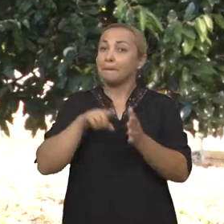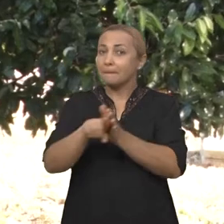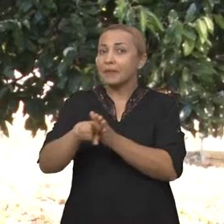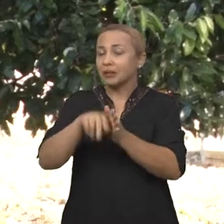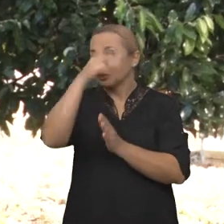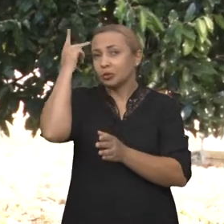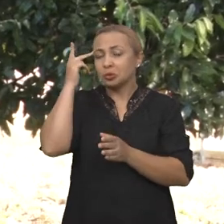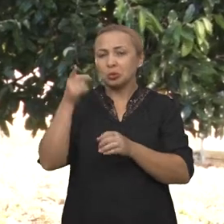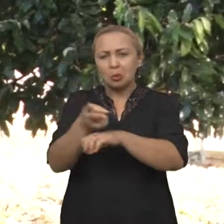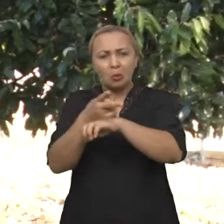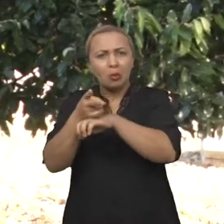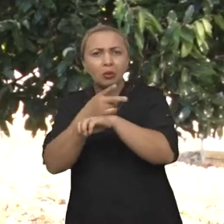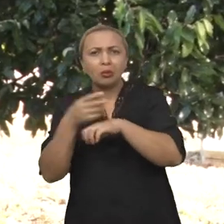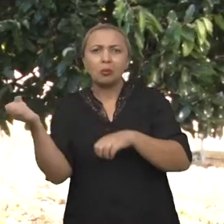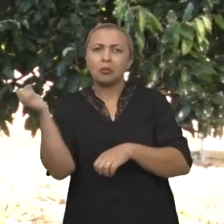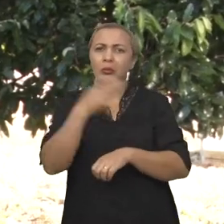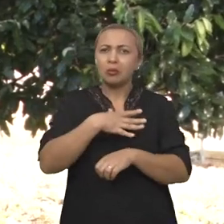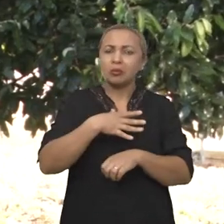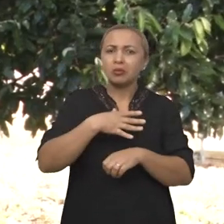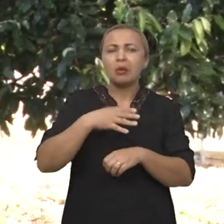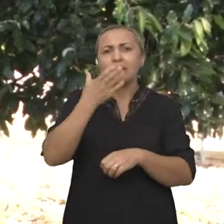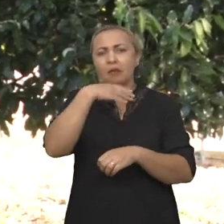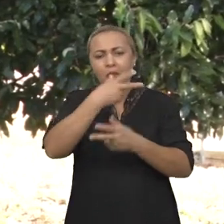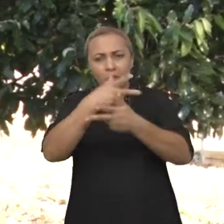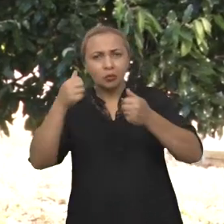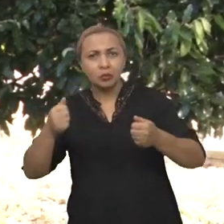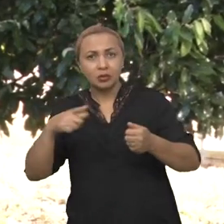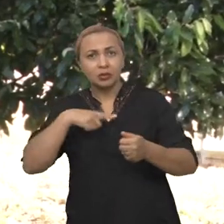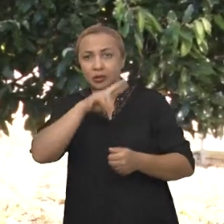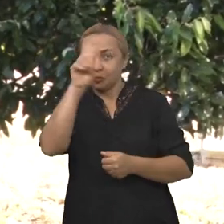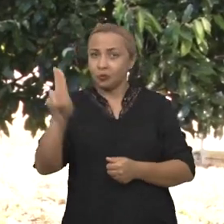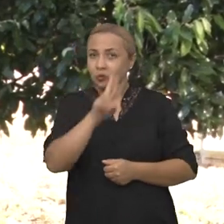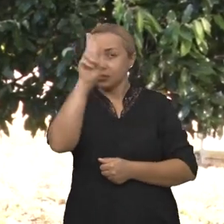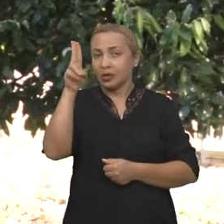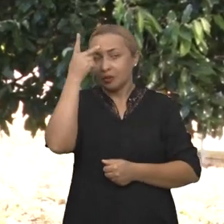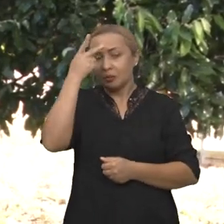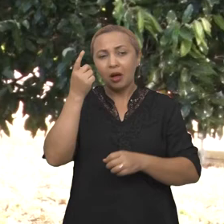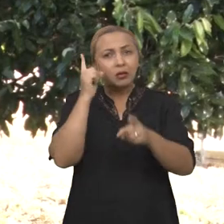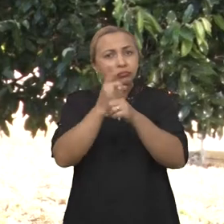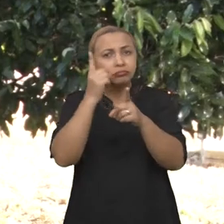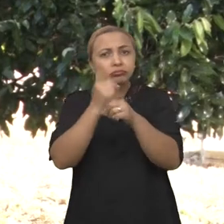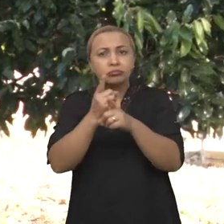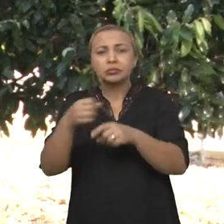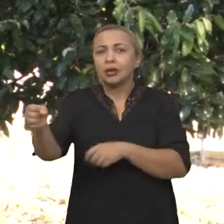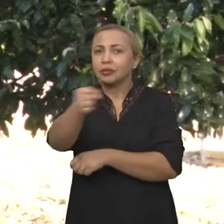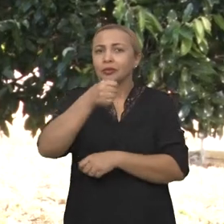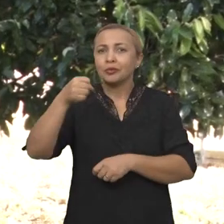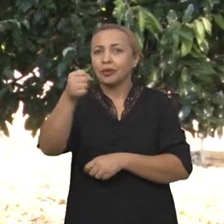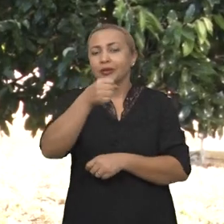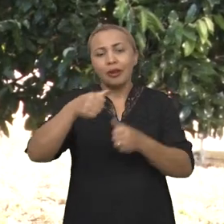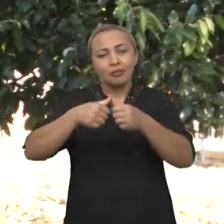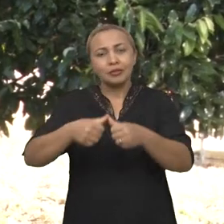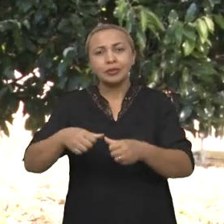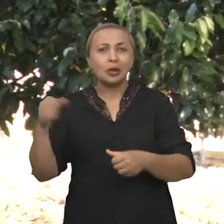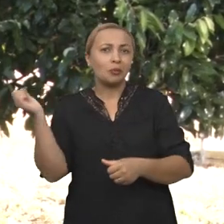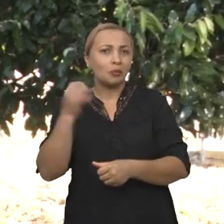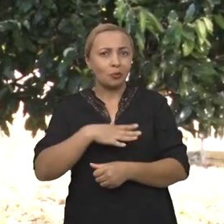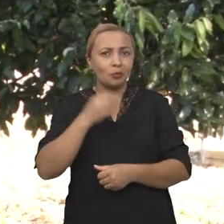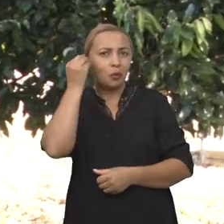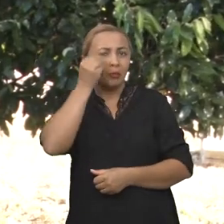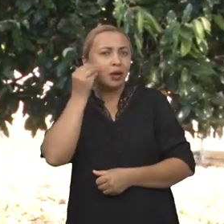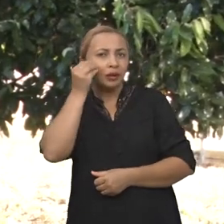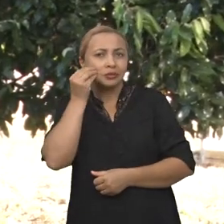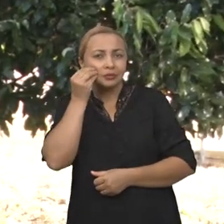Sergipe, na busca por novas leveduras, têm utilizado os frutos típicos da região para inovar na cerveja artesanal. O